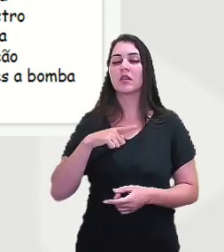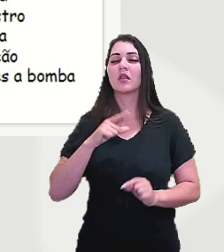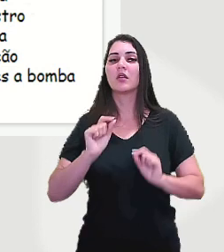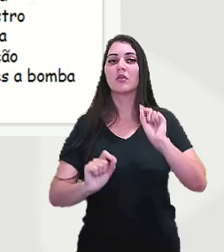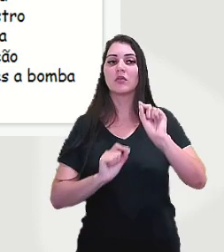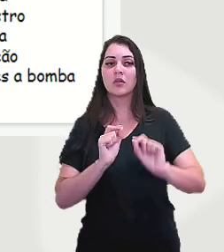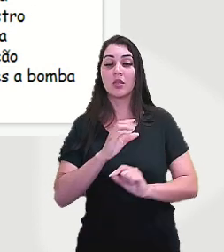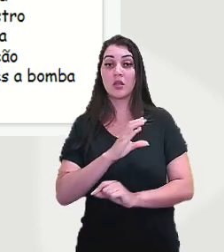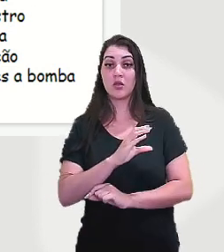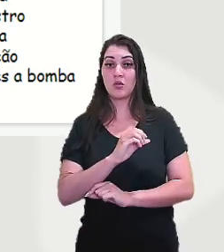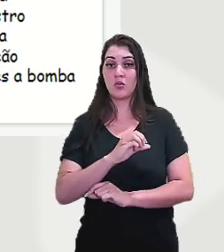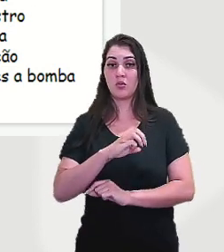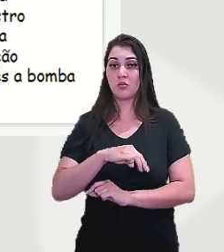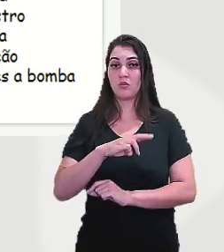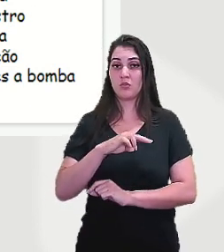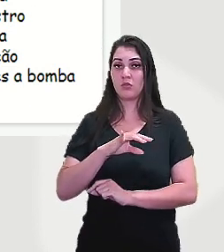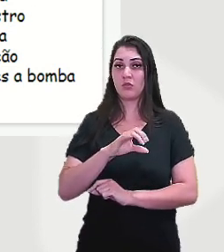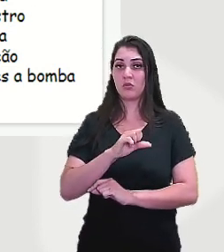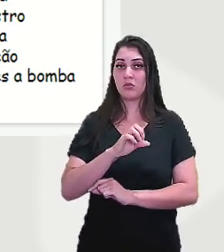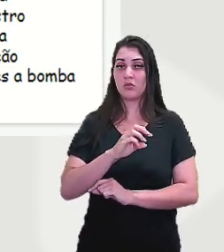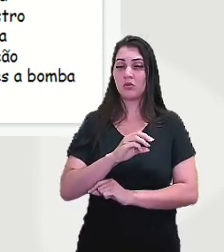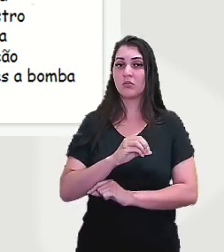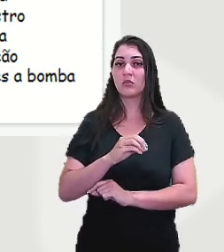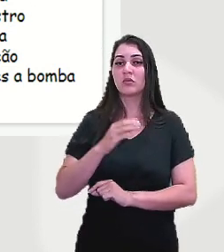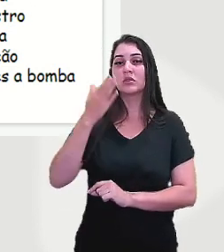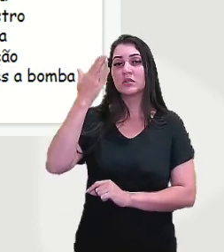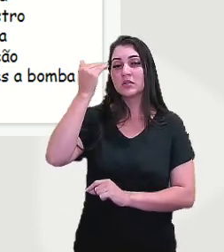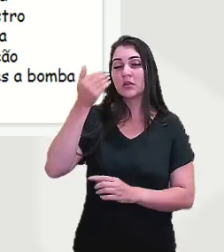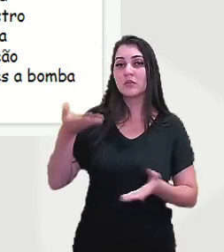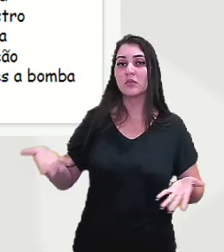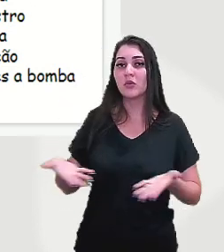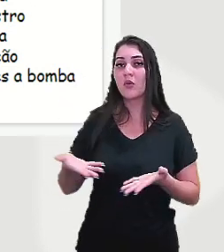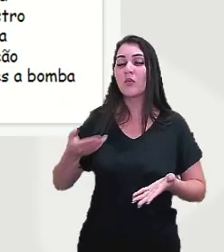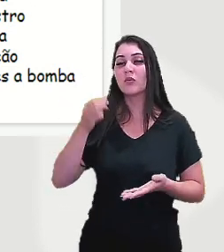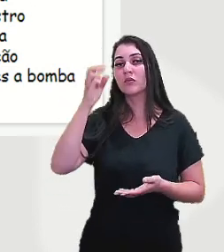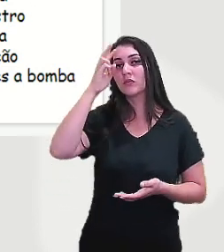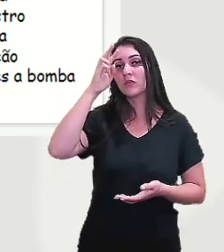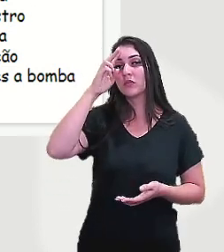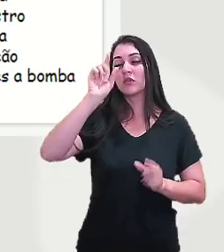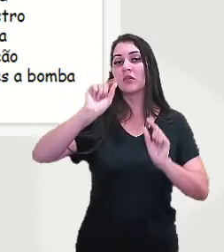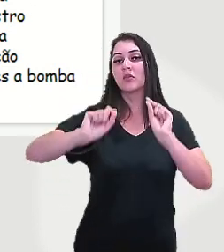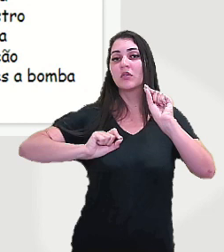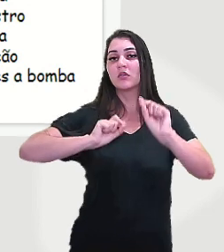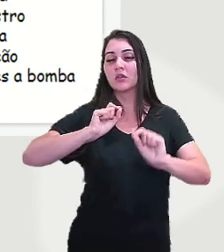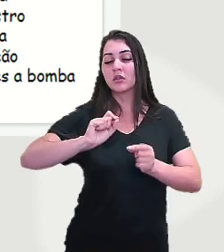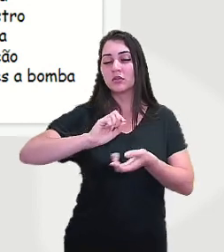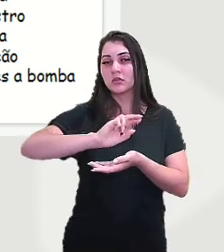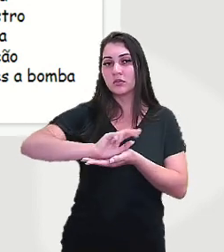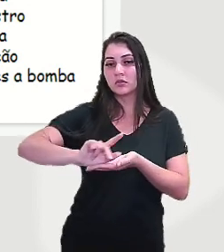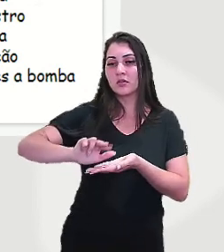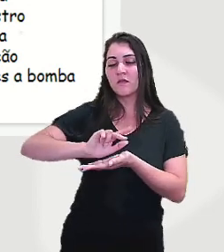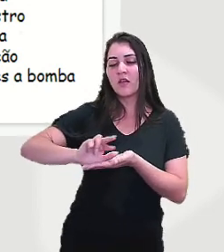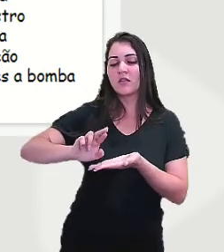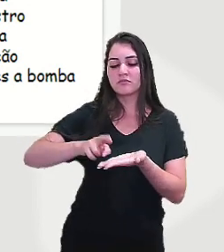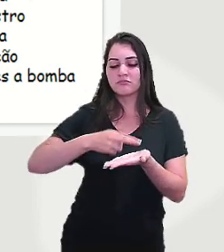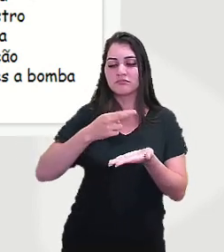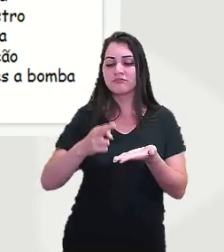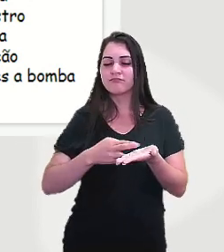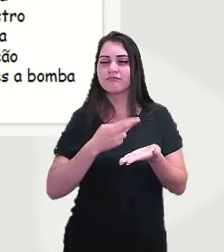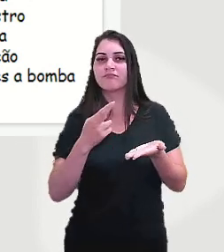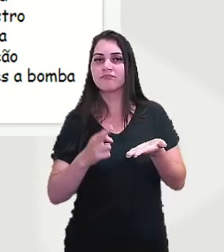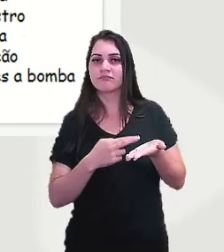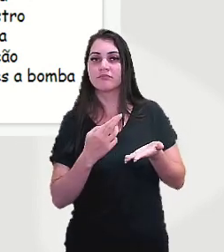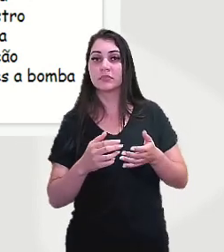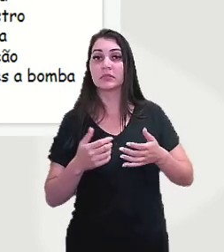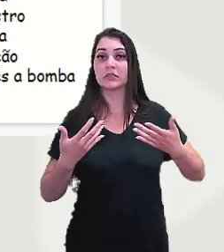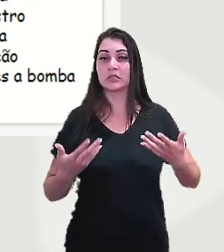comunista, a gente sabe hoje, a história ela é uma série de revista, né, de revisões,